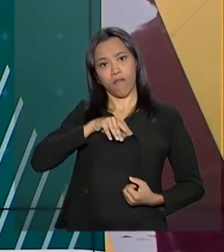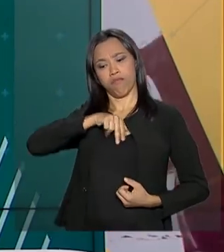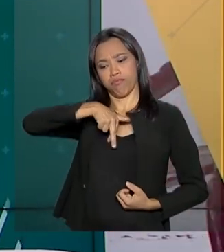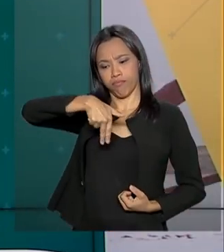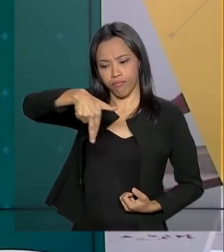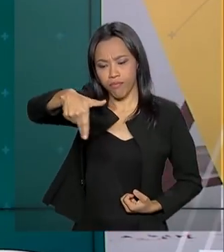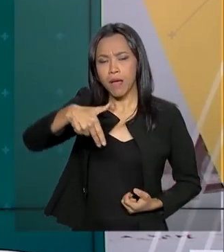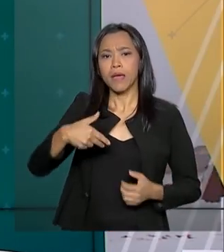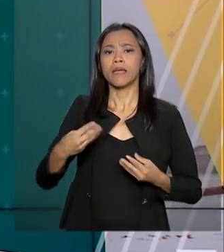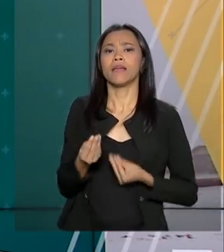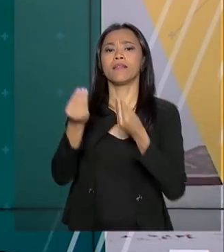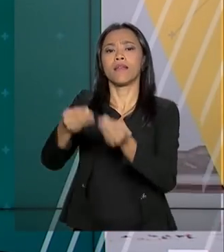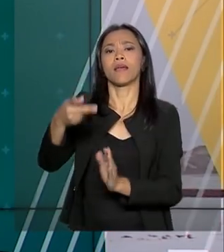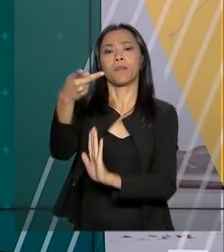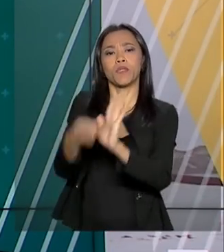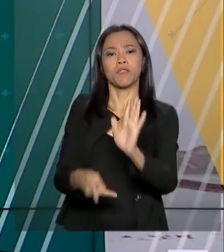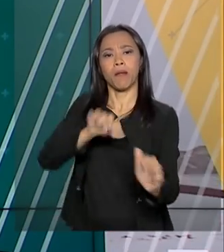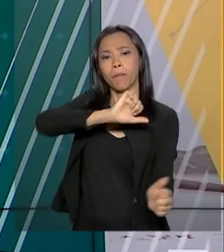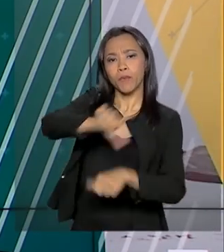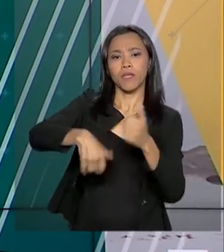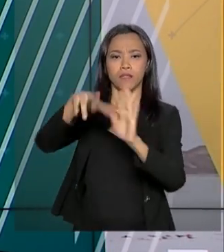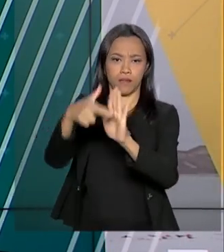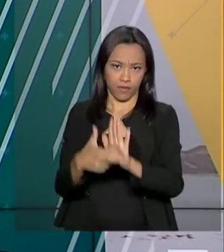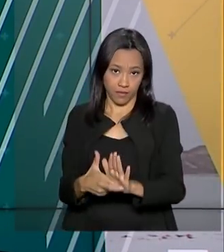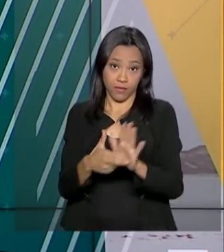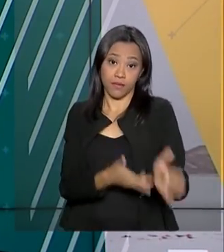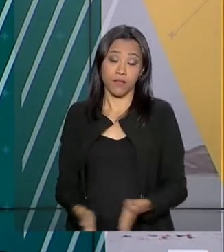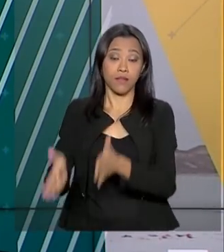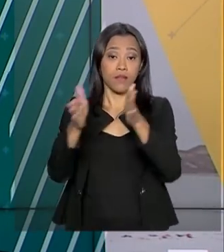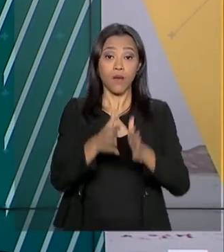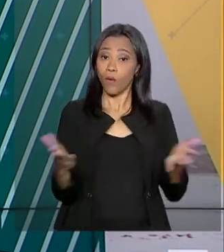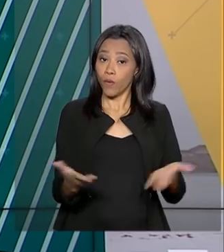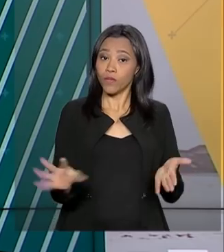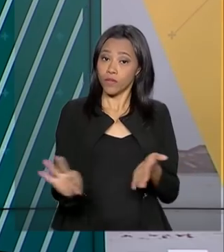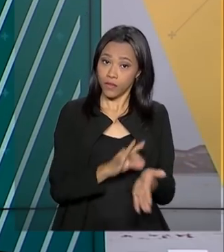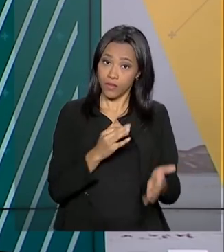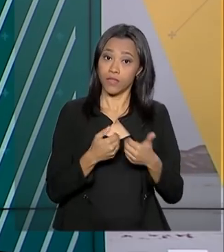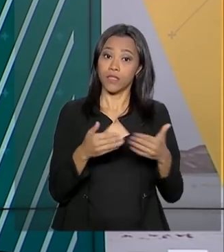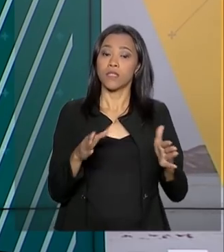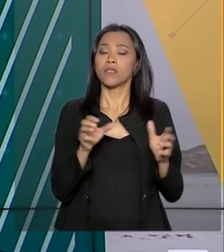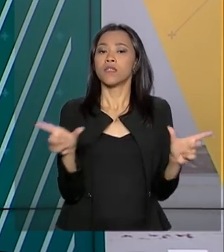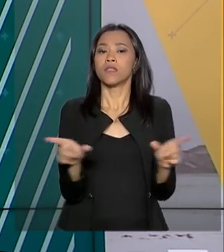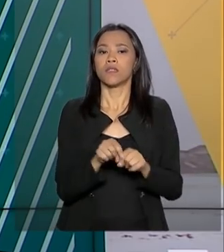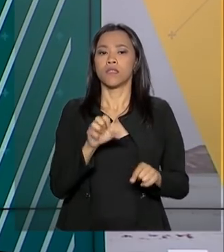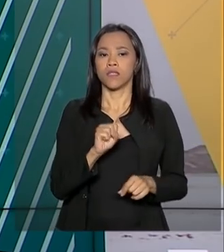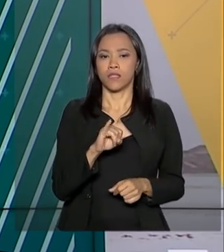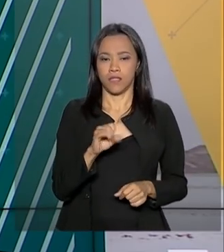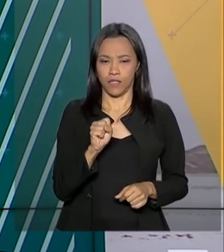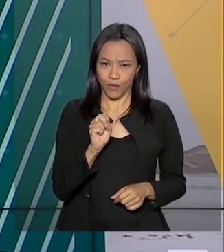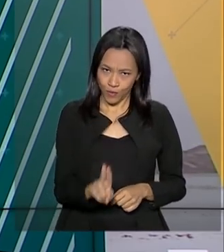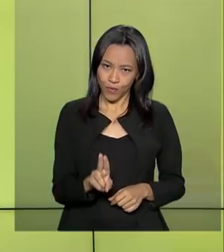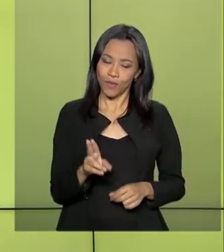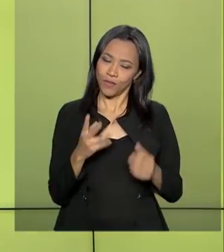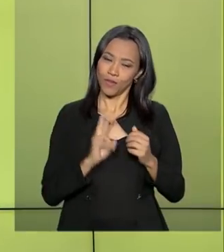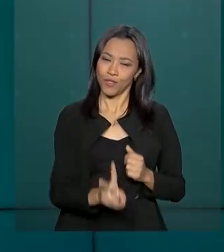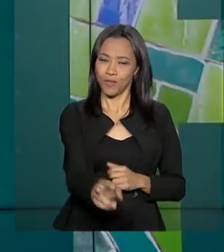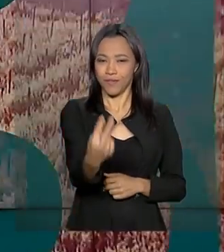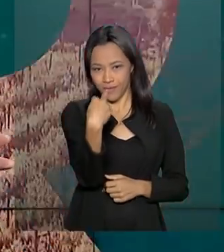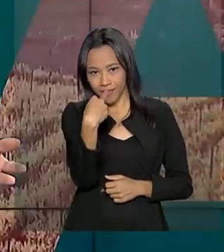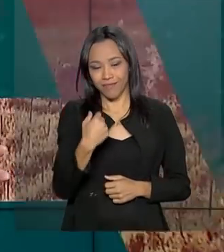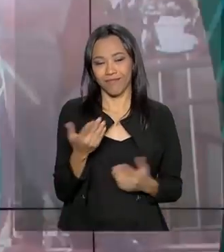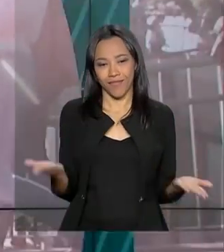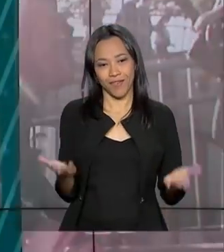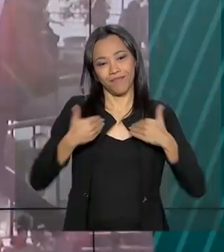que muda regras para motoristas. E começam hoje as inscrições para o SISU, o Sistema de Seleção Unificada. Fique com a gente,